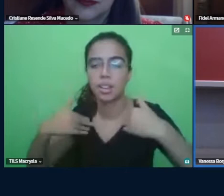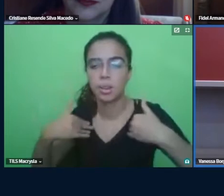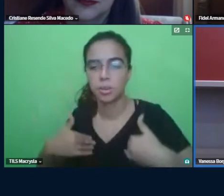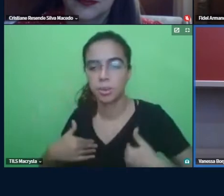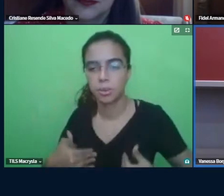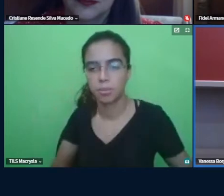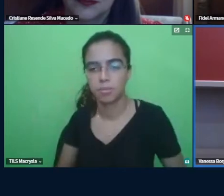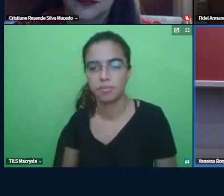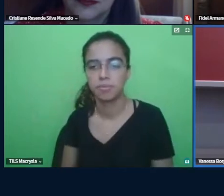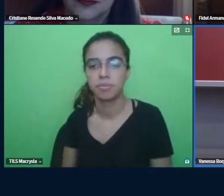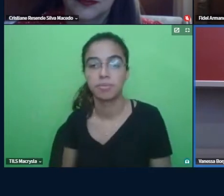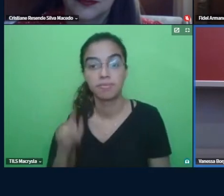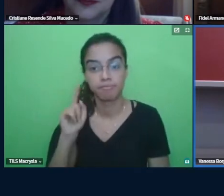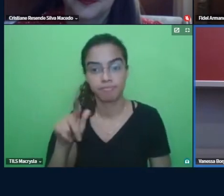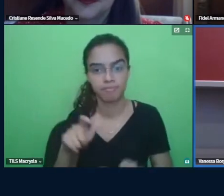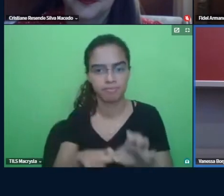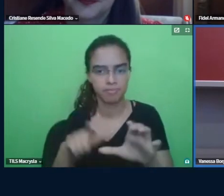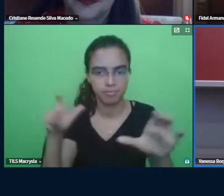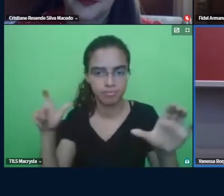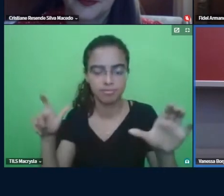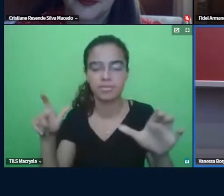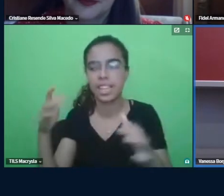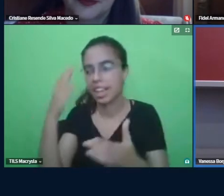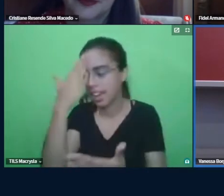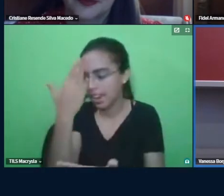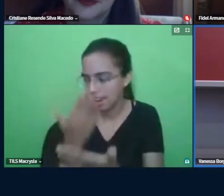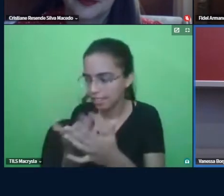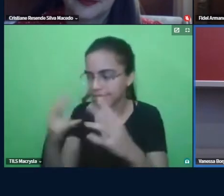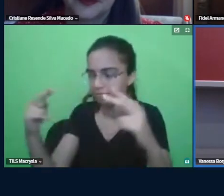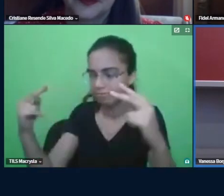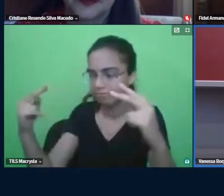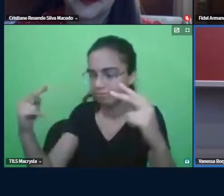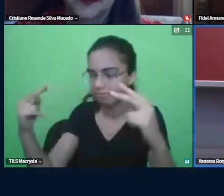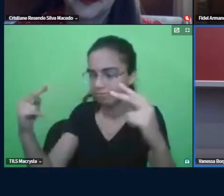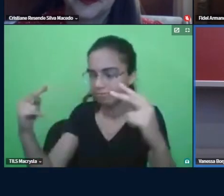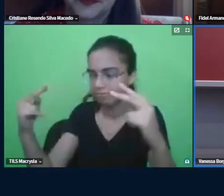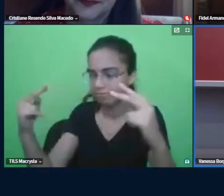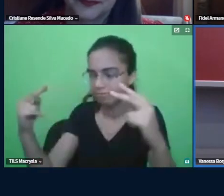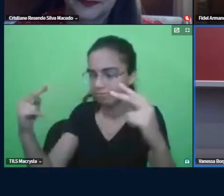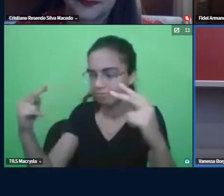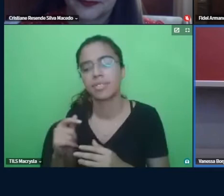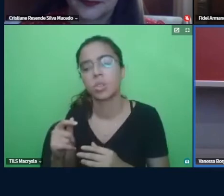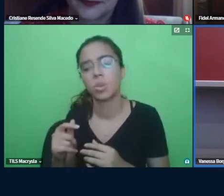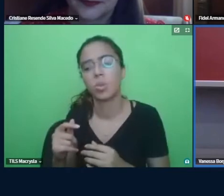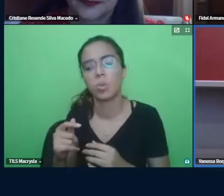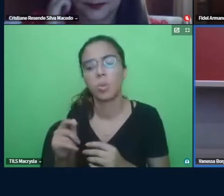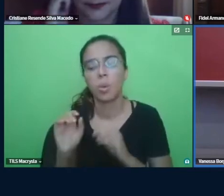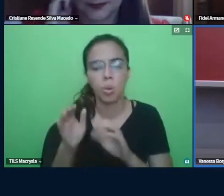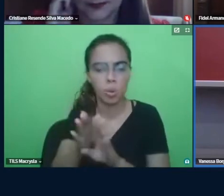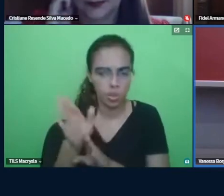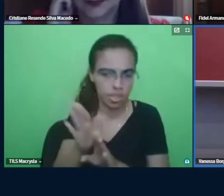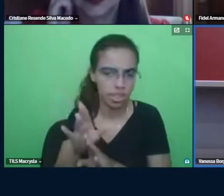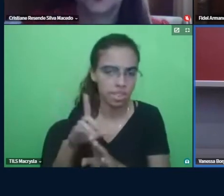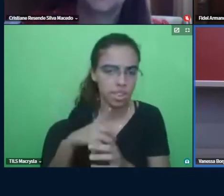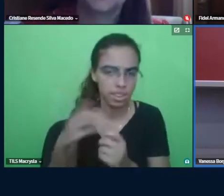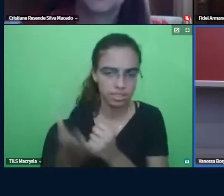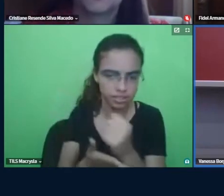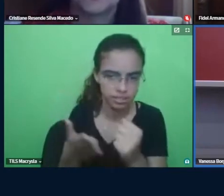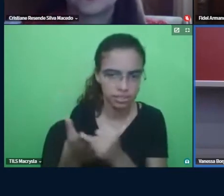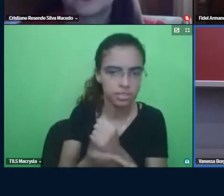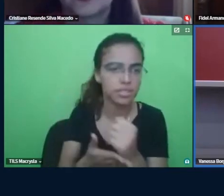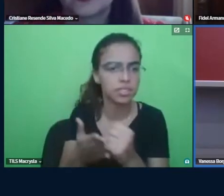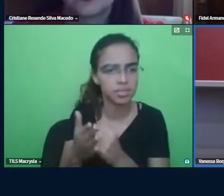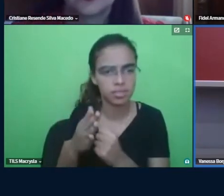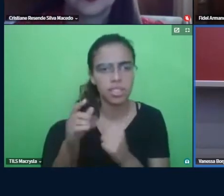autonomia esse acreditar em si mesmo né com o suporte do orientador mas isso faz muita diferença então fiquei